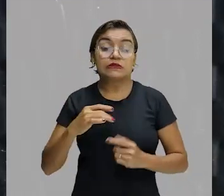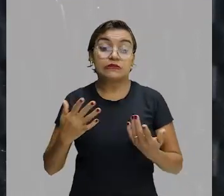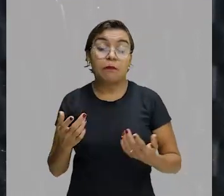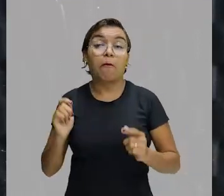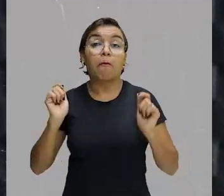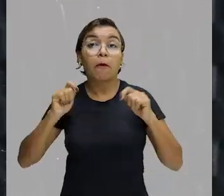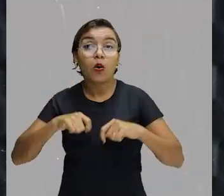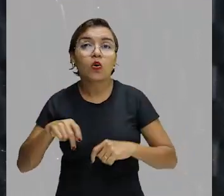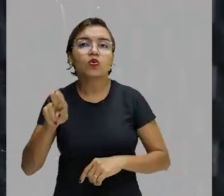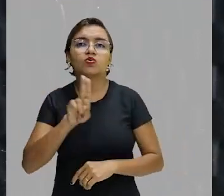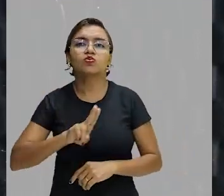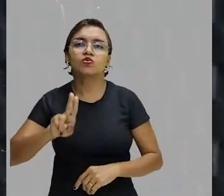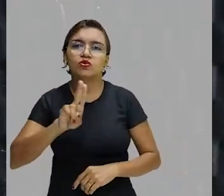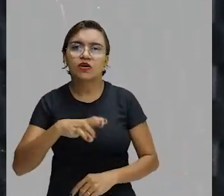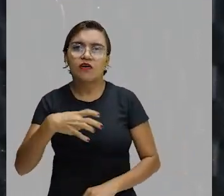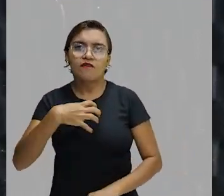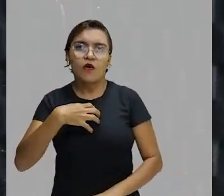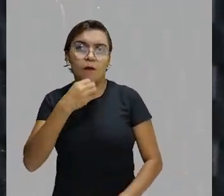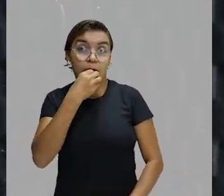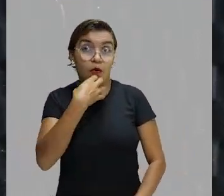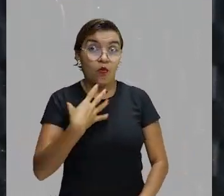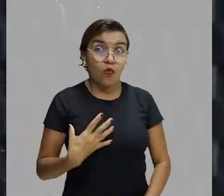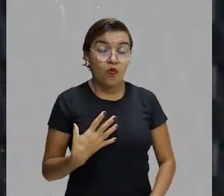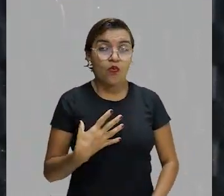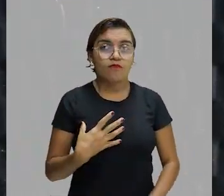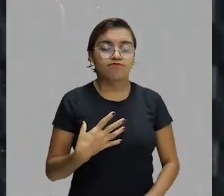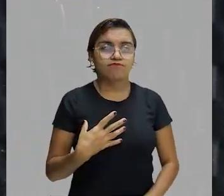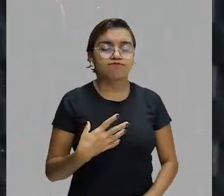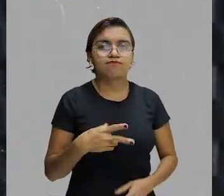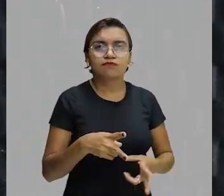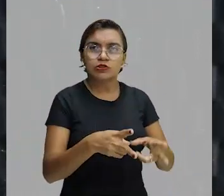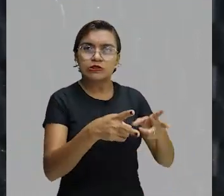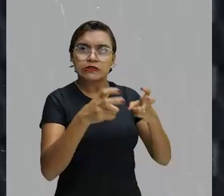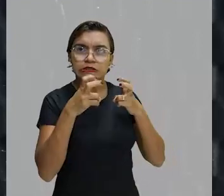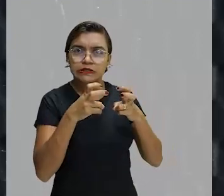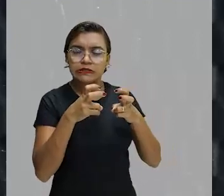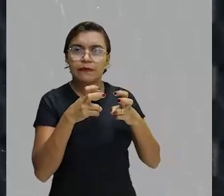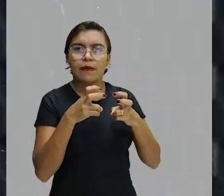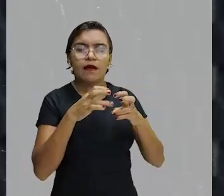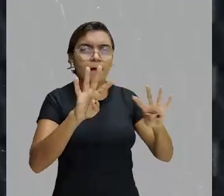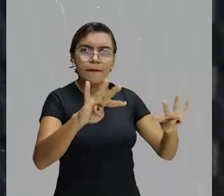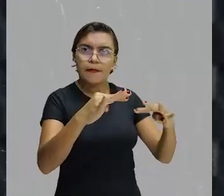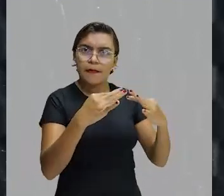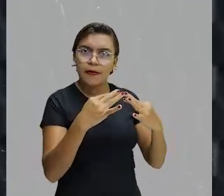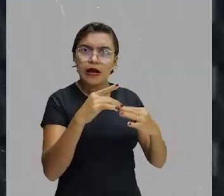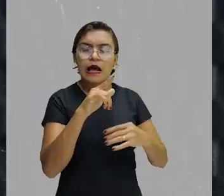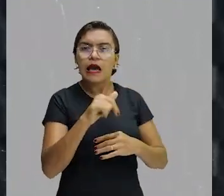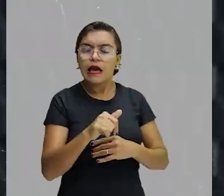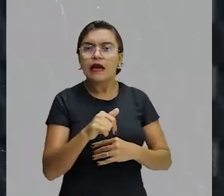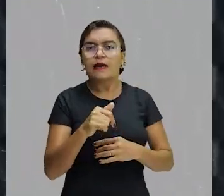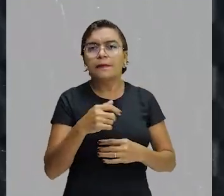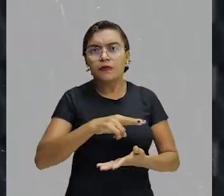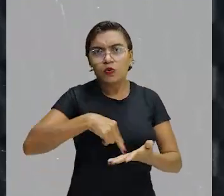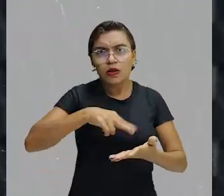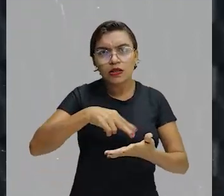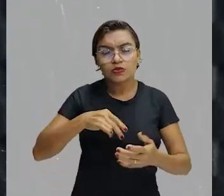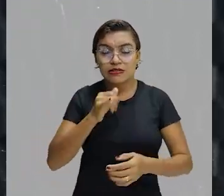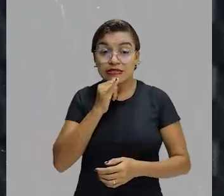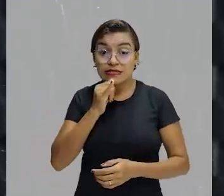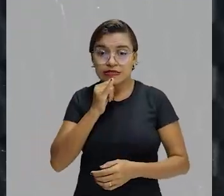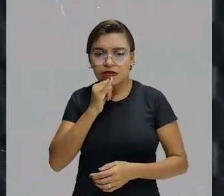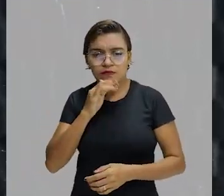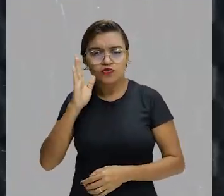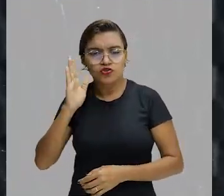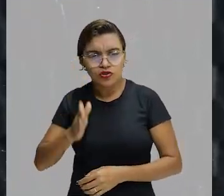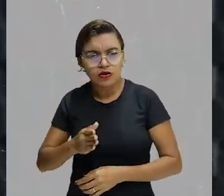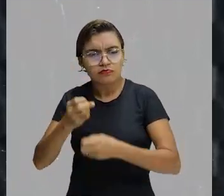positiva para chamar a atenção do leitor. Já falei mil vezes para você e você ainda não entendeu? Então, quando eu digo já falei mil